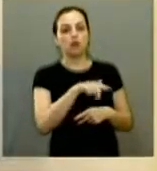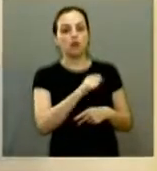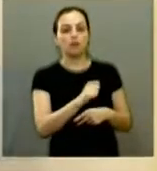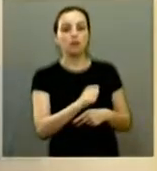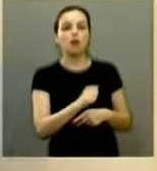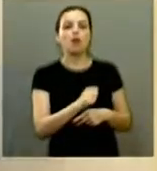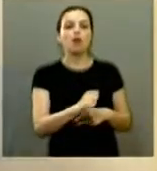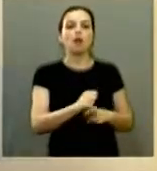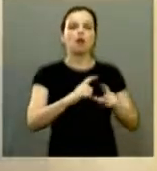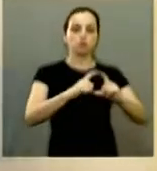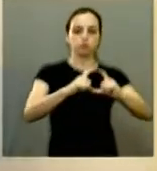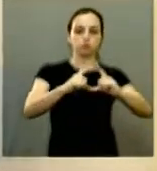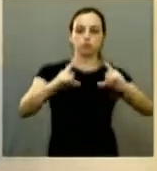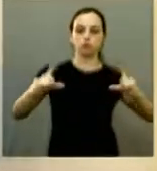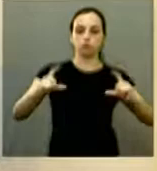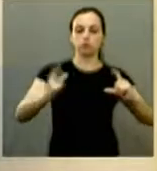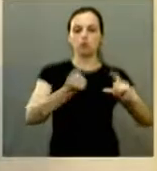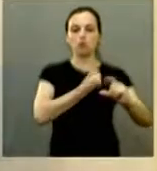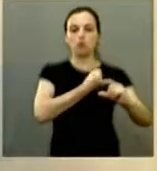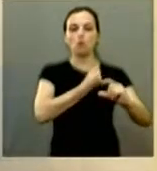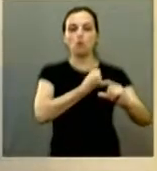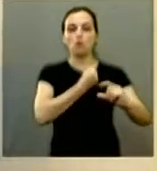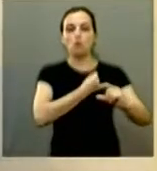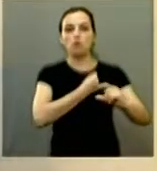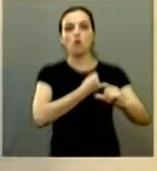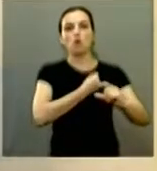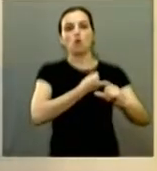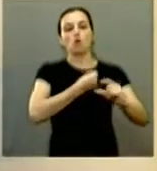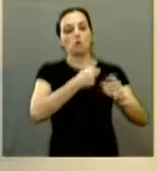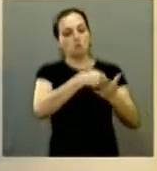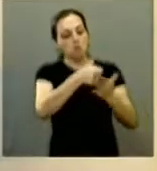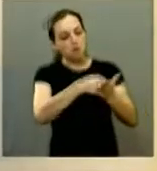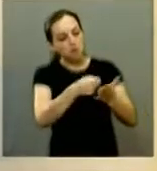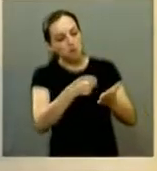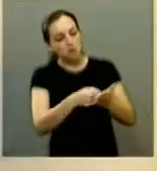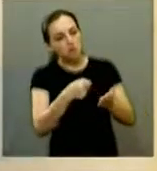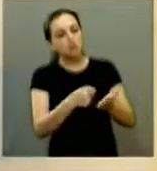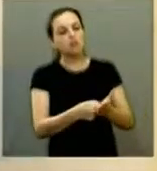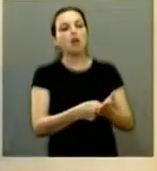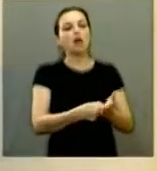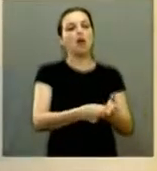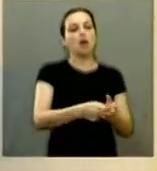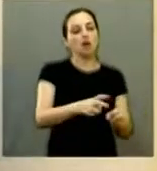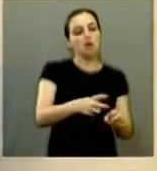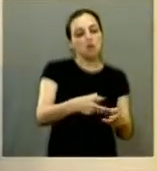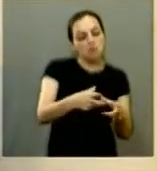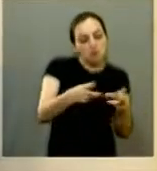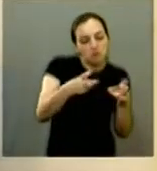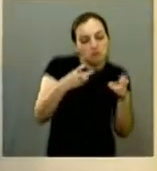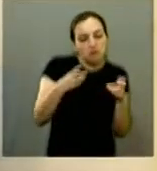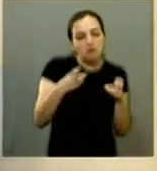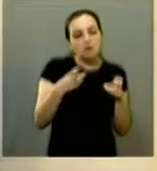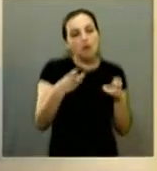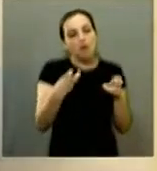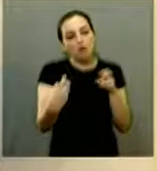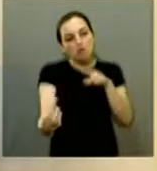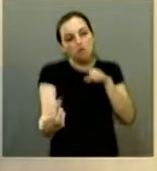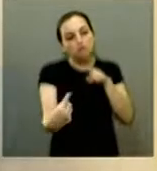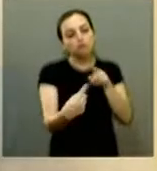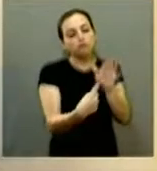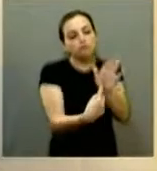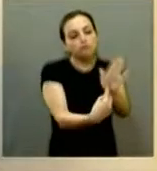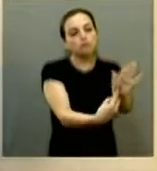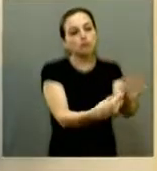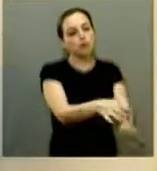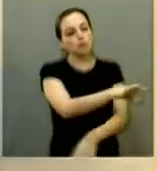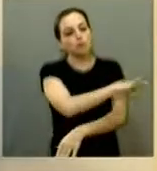a gente poderia anotar aquele que está maltratando anotar a placa indicar para a prefeitura a prefeitura